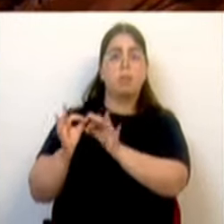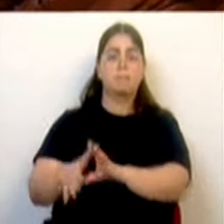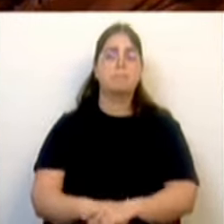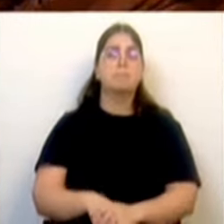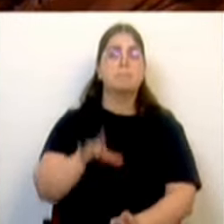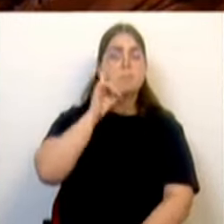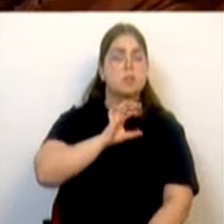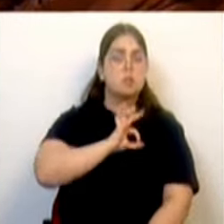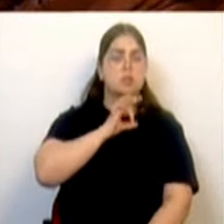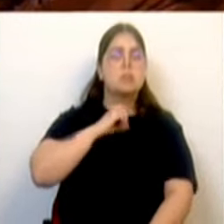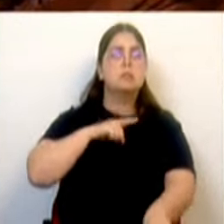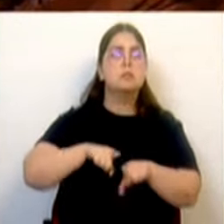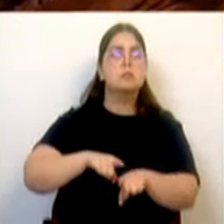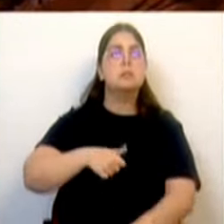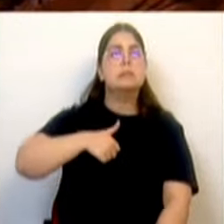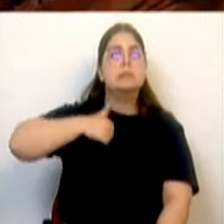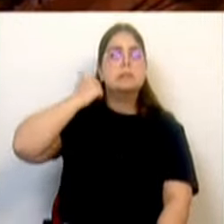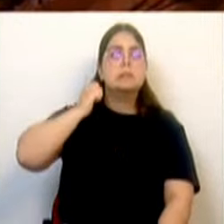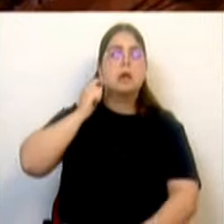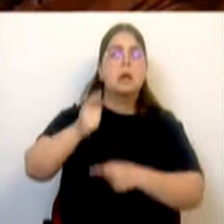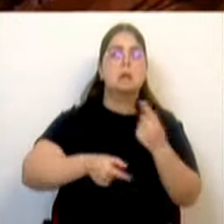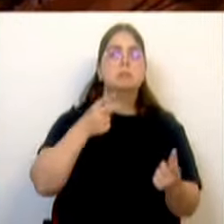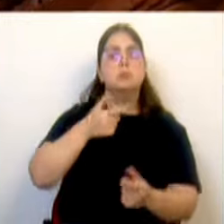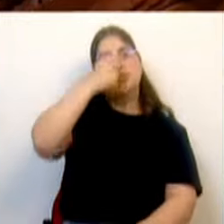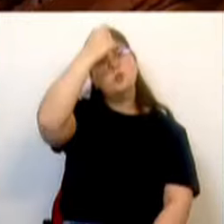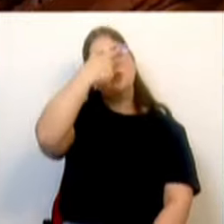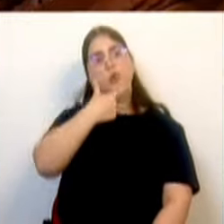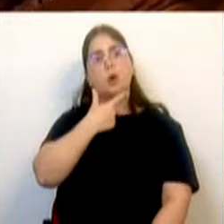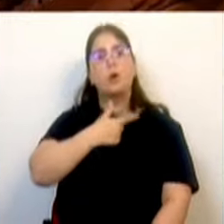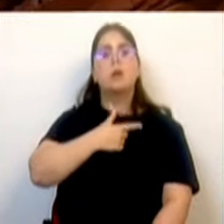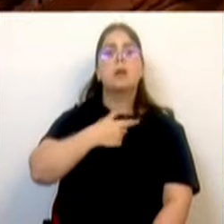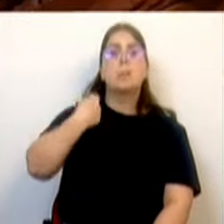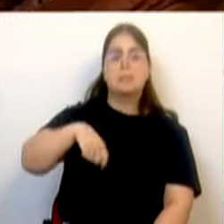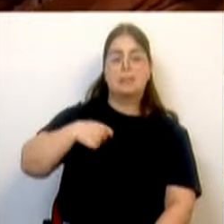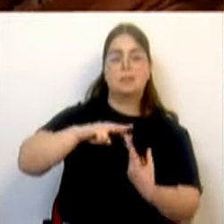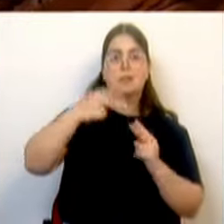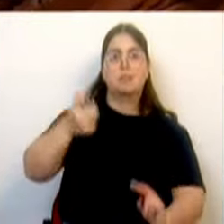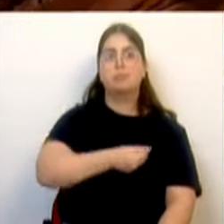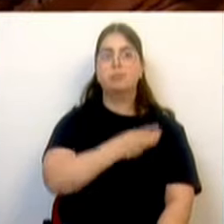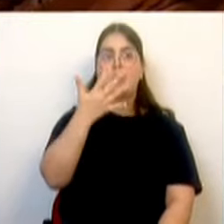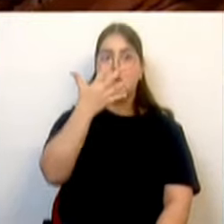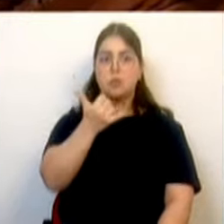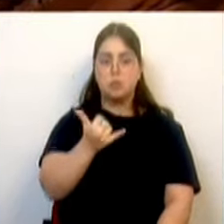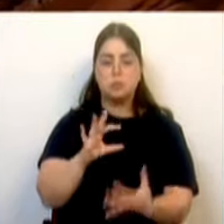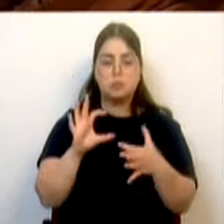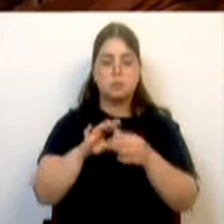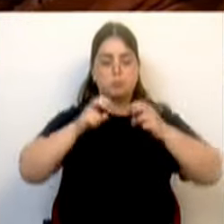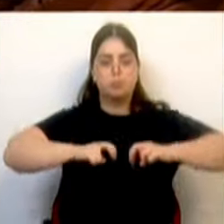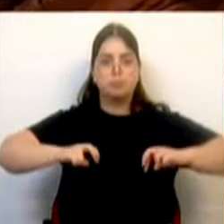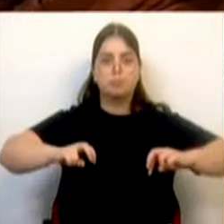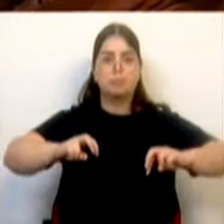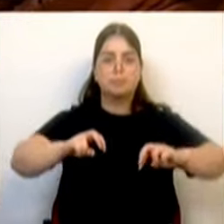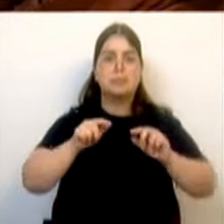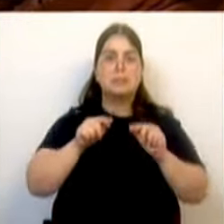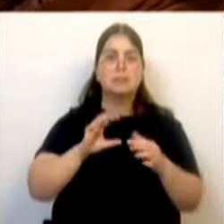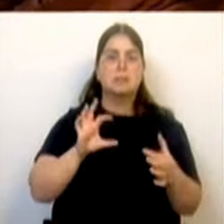contar a história da angústia de 12 presidentes de Câmara sentados no Conselho Intermunicipal da